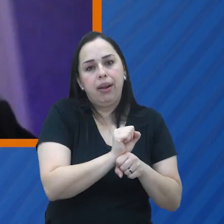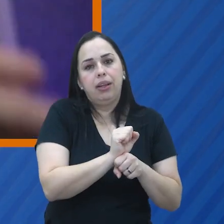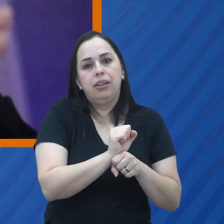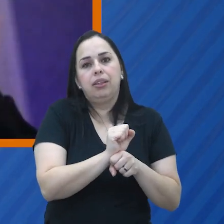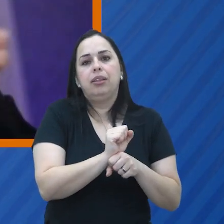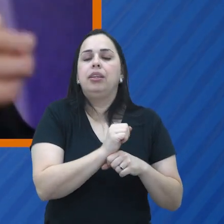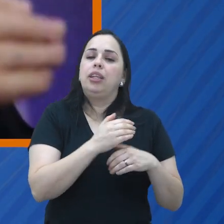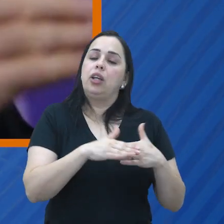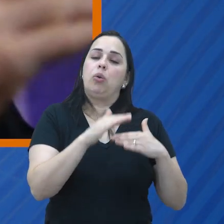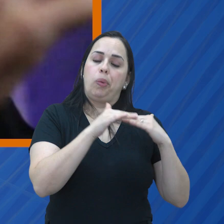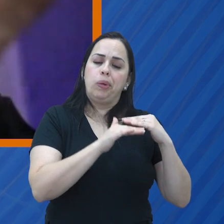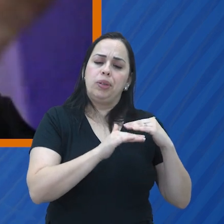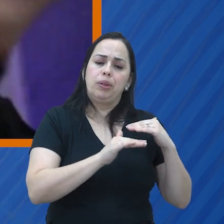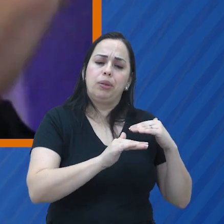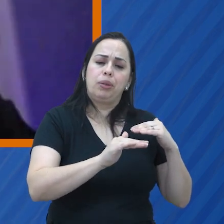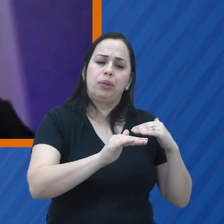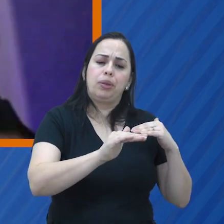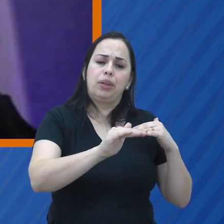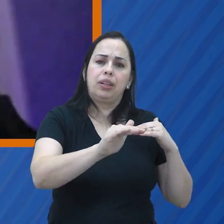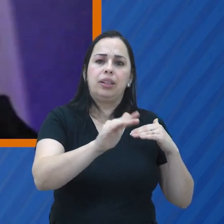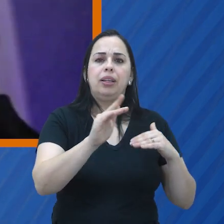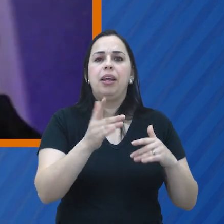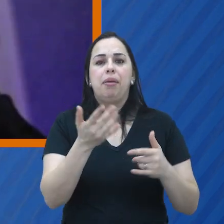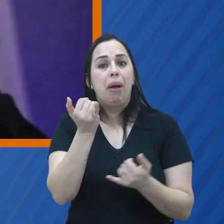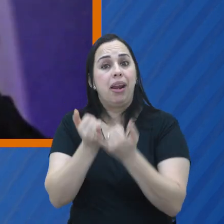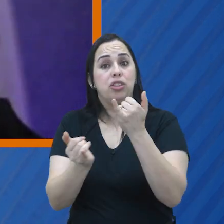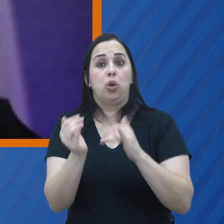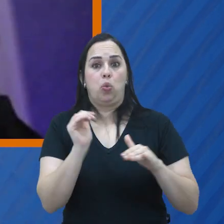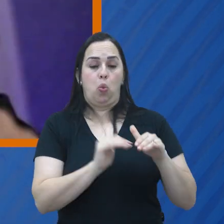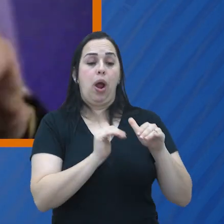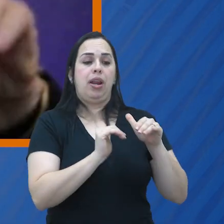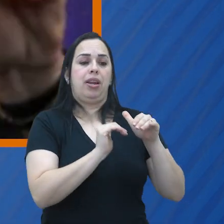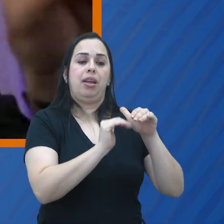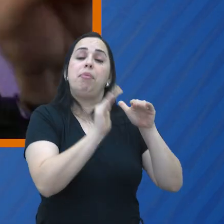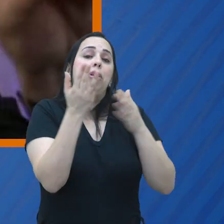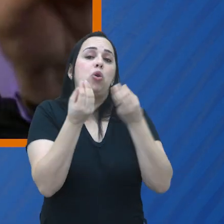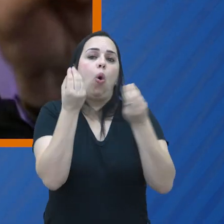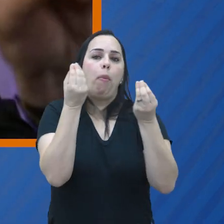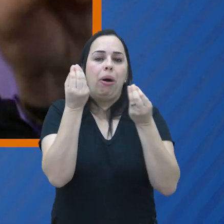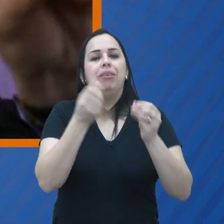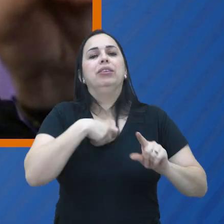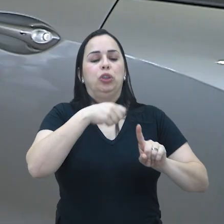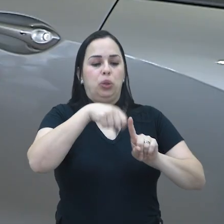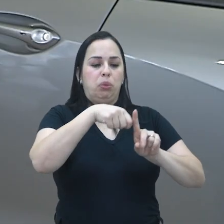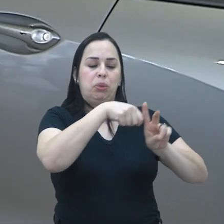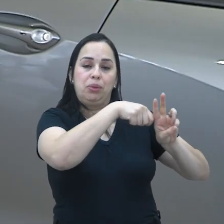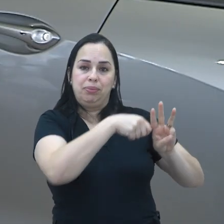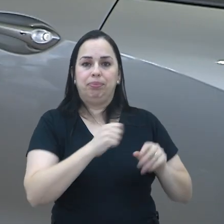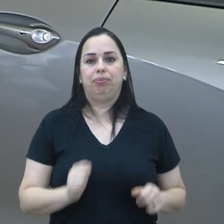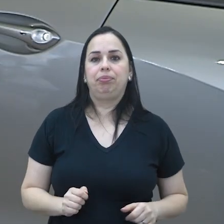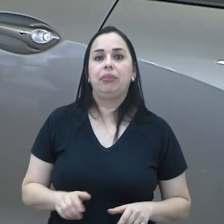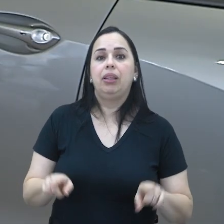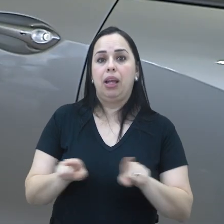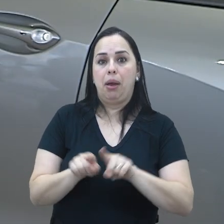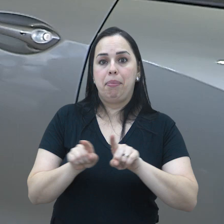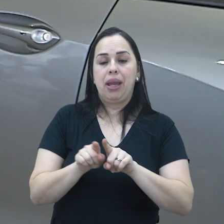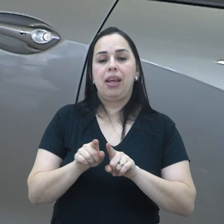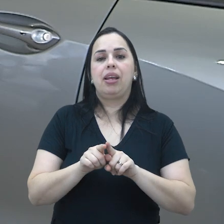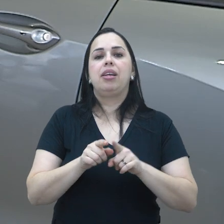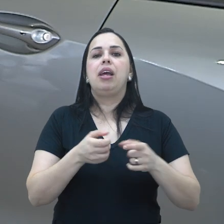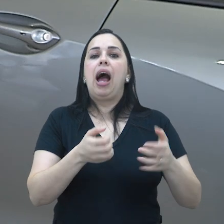e que aquilo fique saudável no teu planejamento financeiro. Você vai guardar o seu dinheiro através do consórcio. Também cabe às